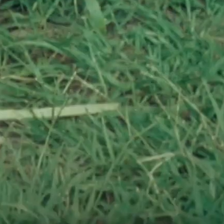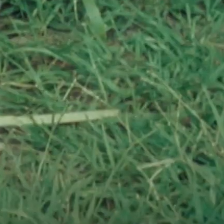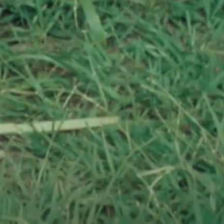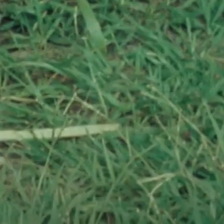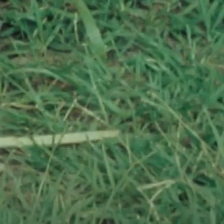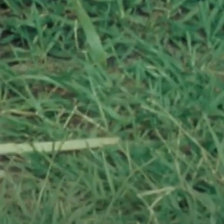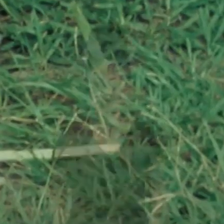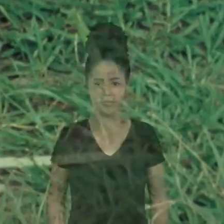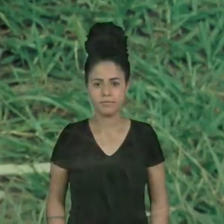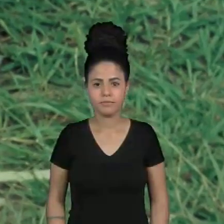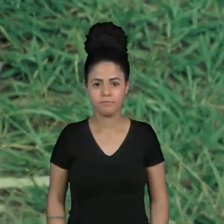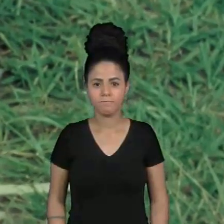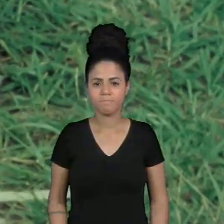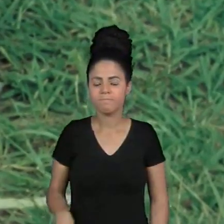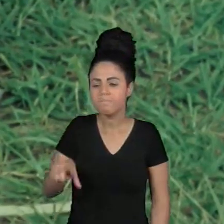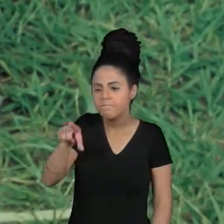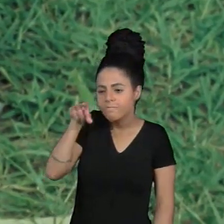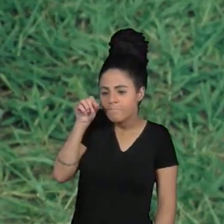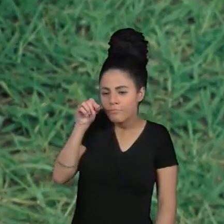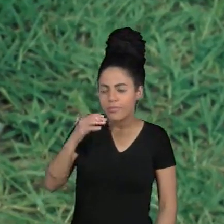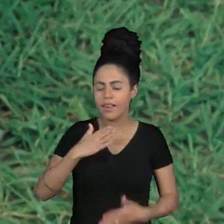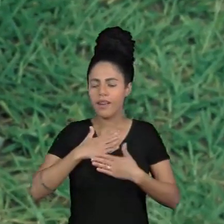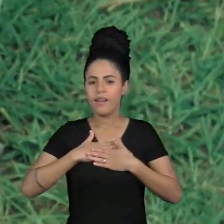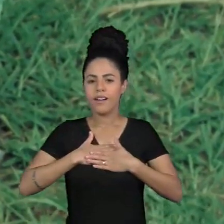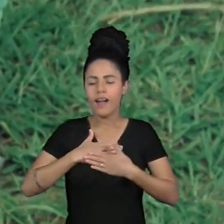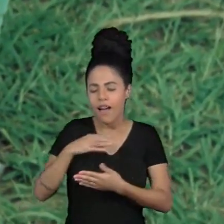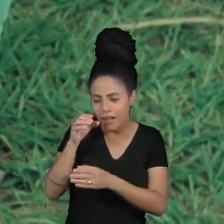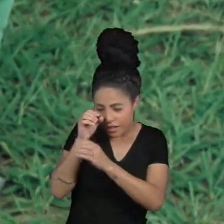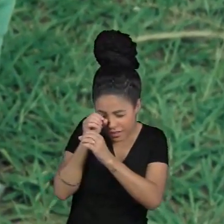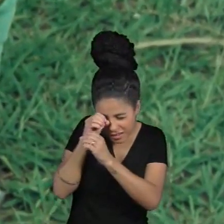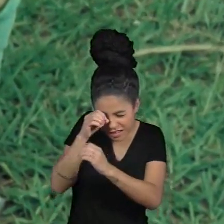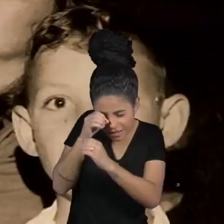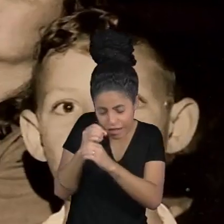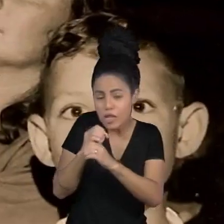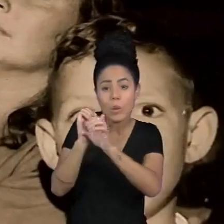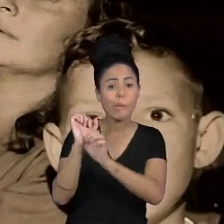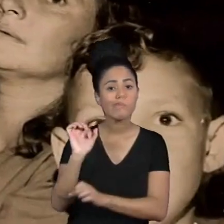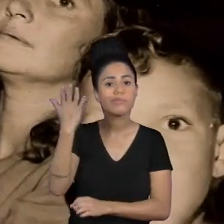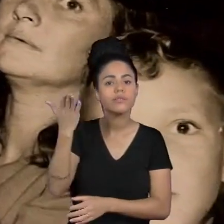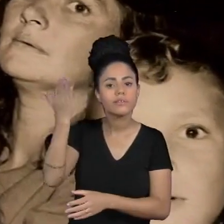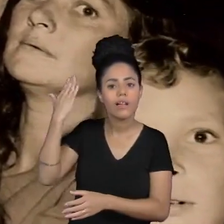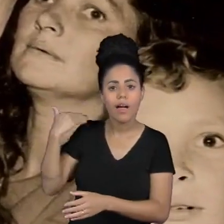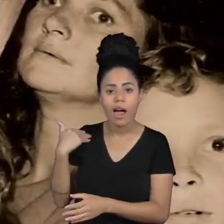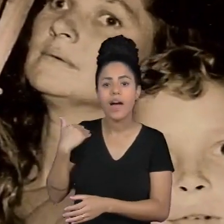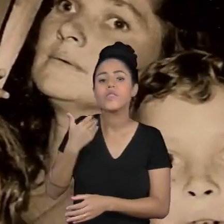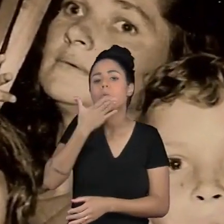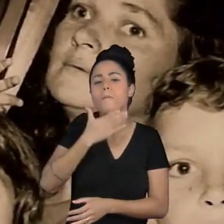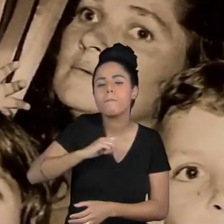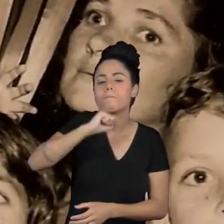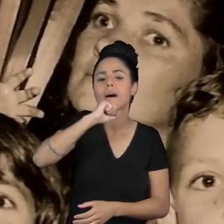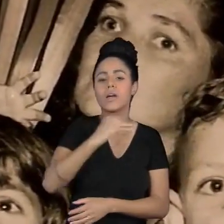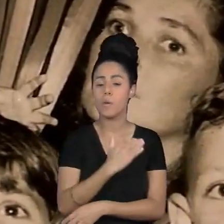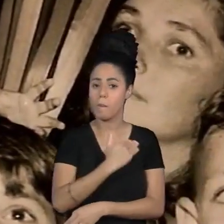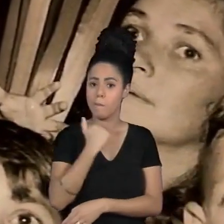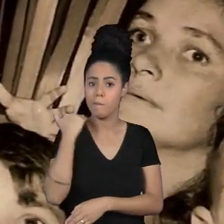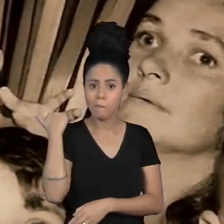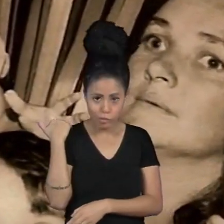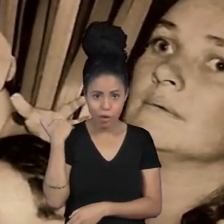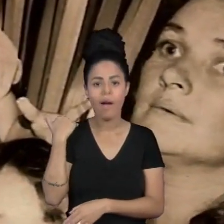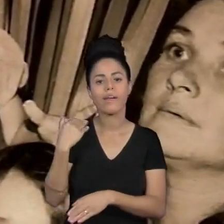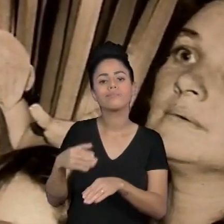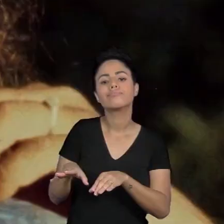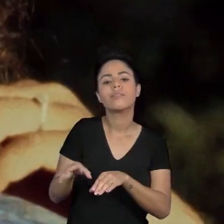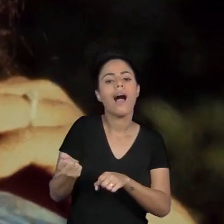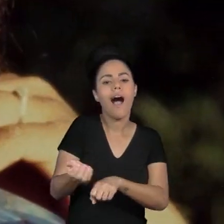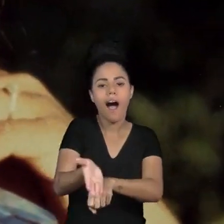A escolha pela biologia foi resultado de uma fatalidade Ao perder o pai às vésperas do vestibular para